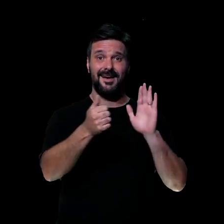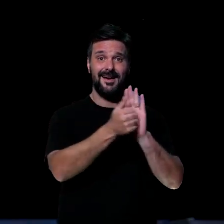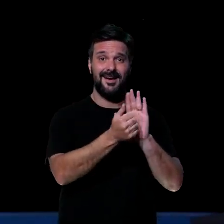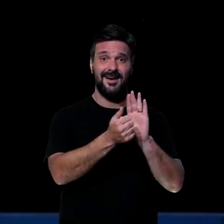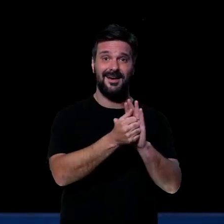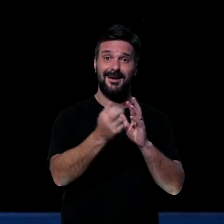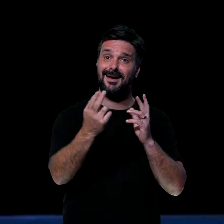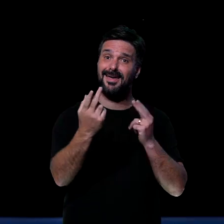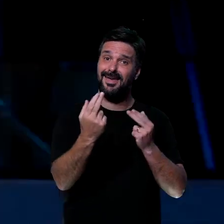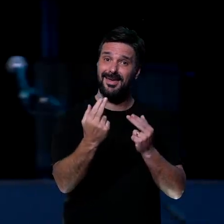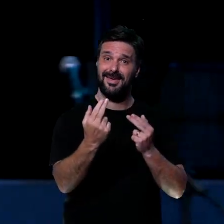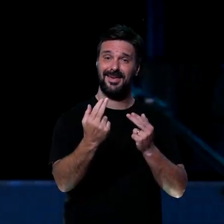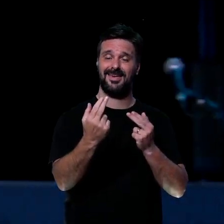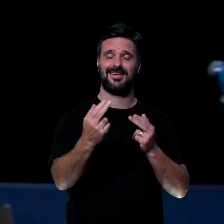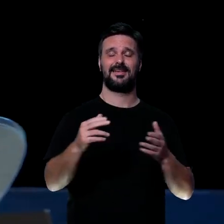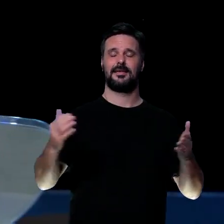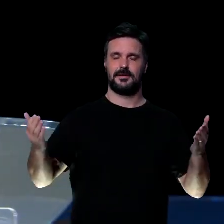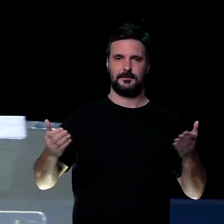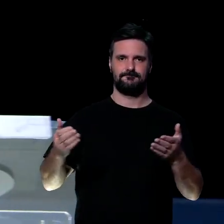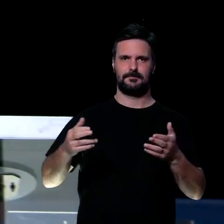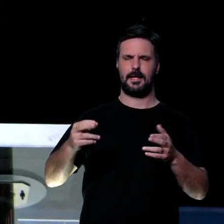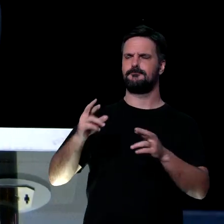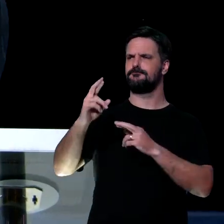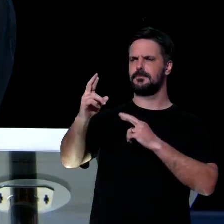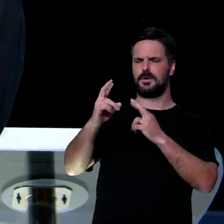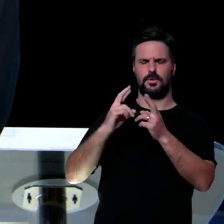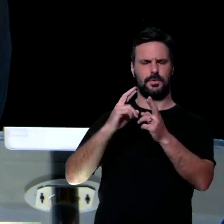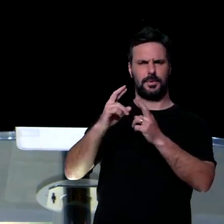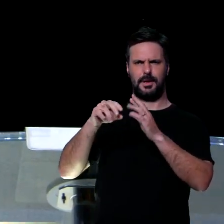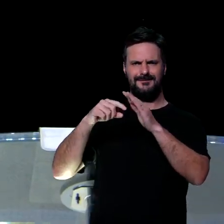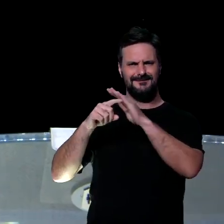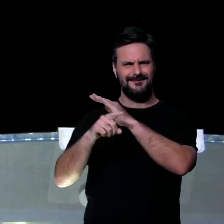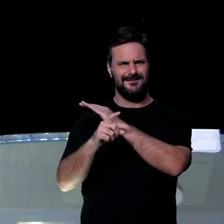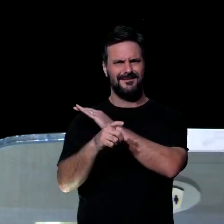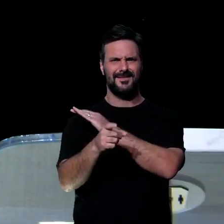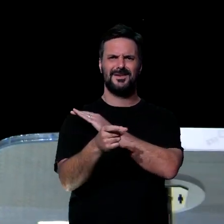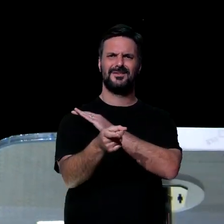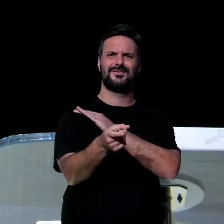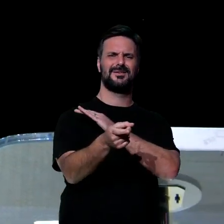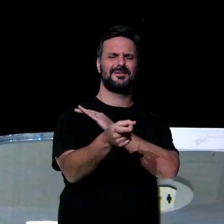e profunda que a gente se relaciona. Tem que ser o nosso diferencial.